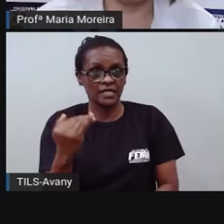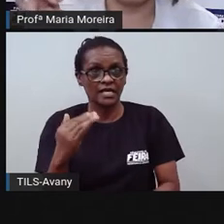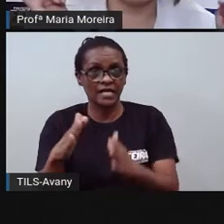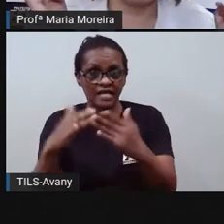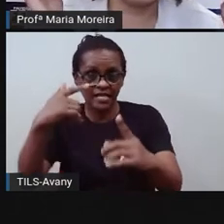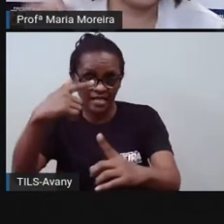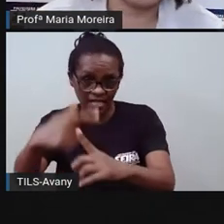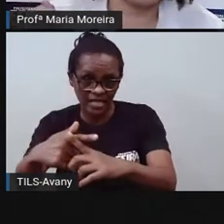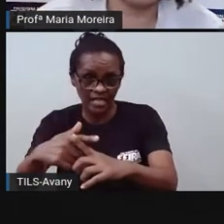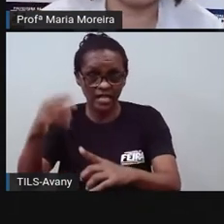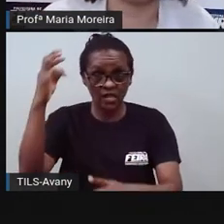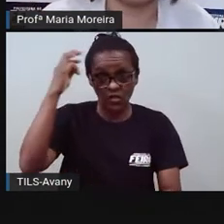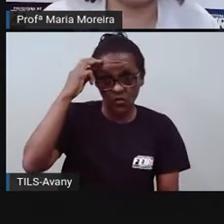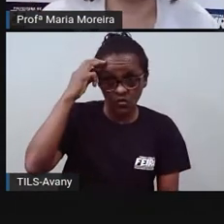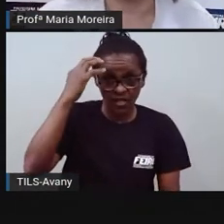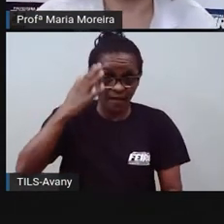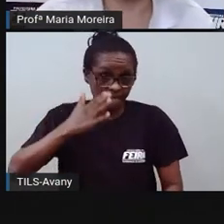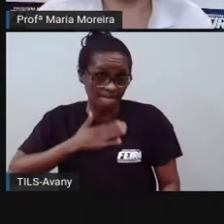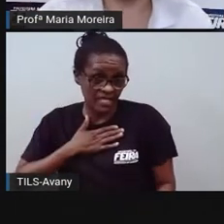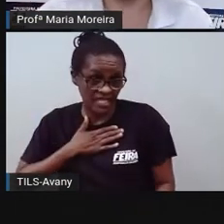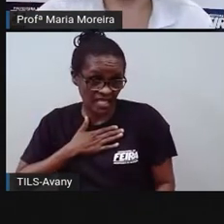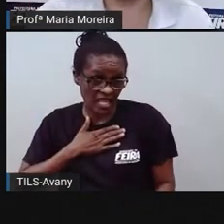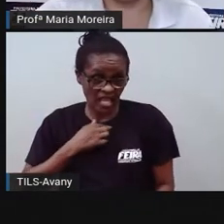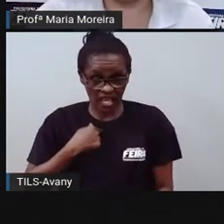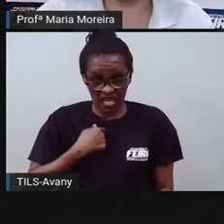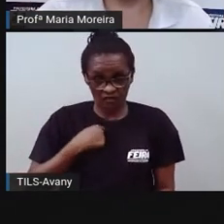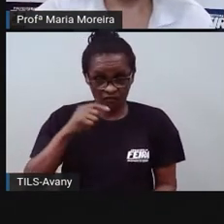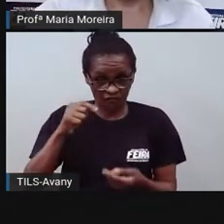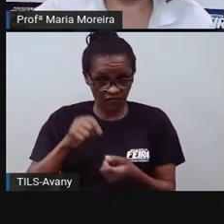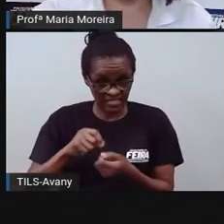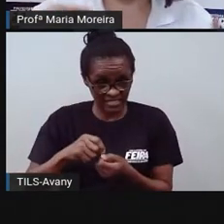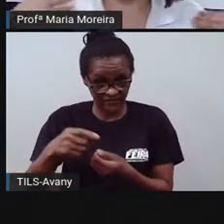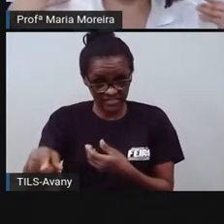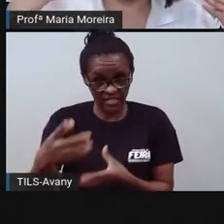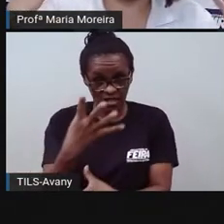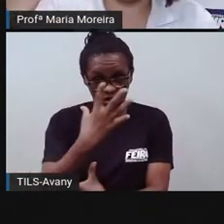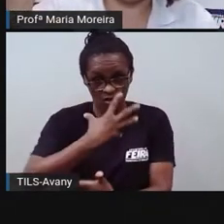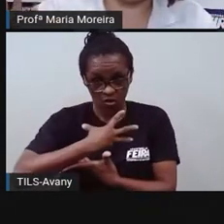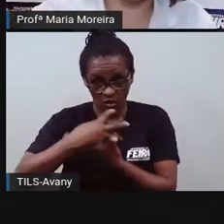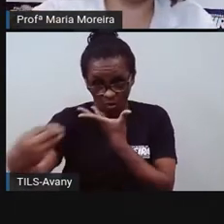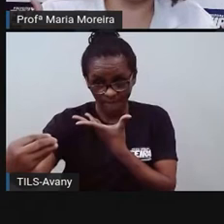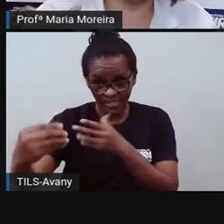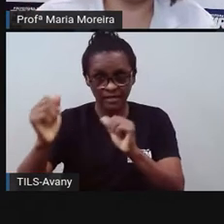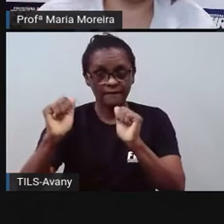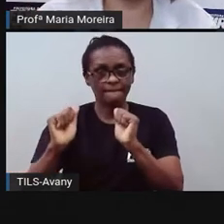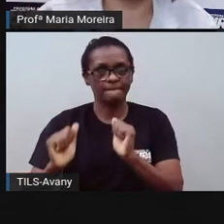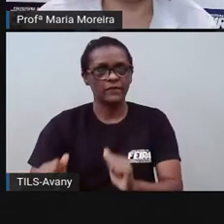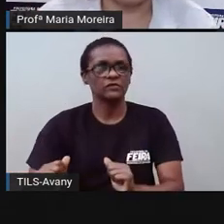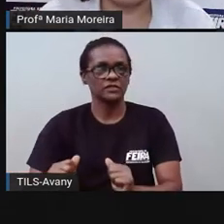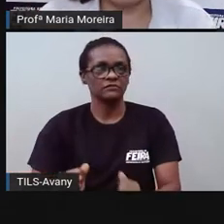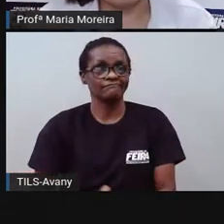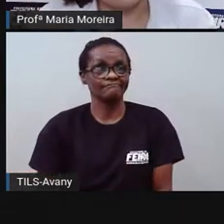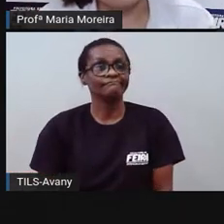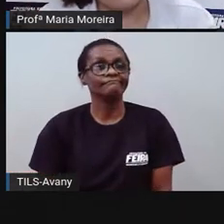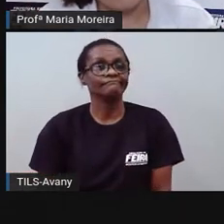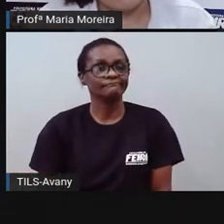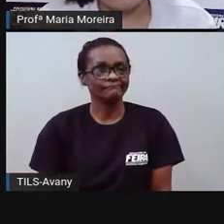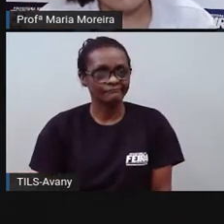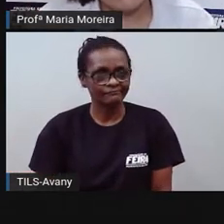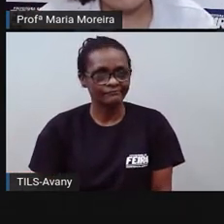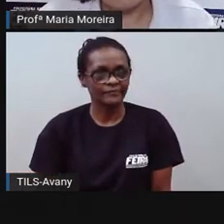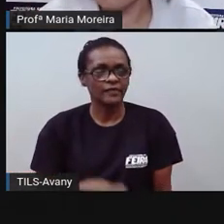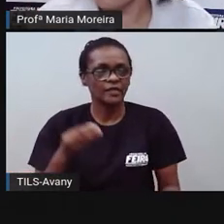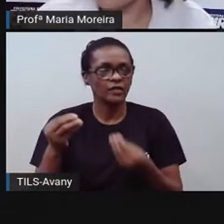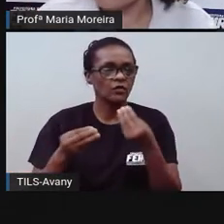minha cultura, do jeito que eu estou mandando, é isso? E aí aconteceu essa necessidade de se aderir ao